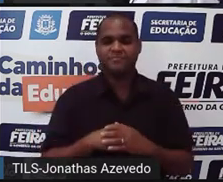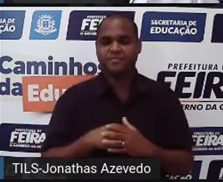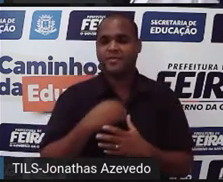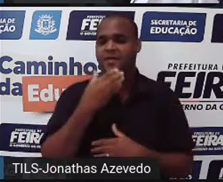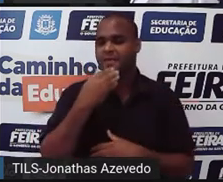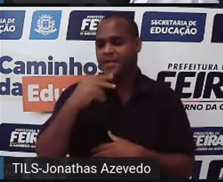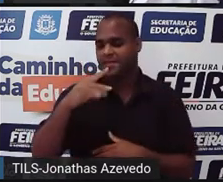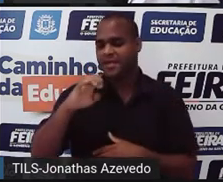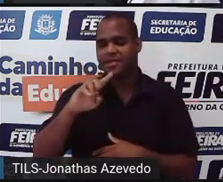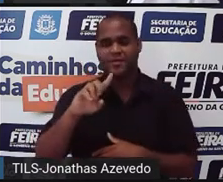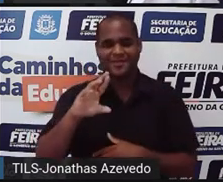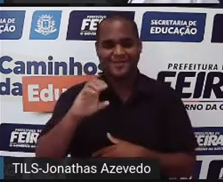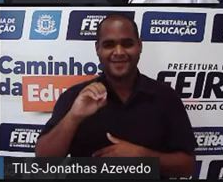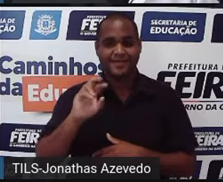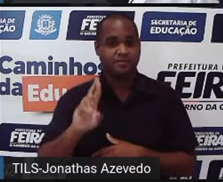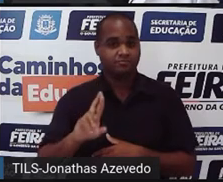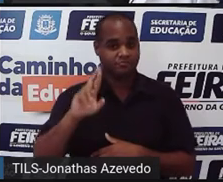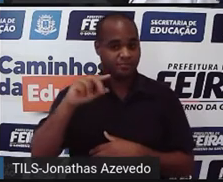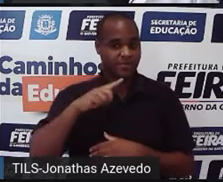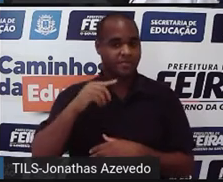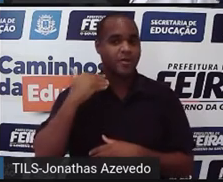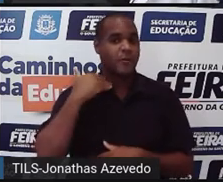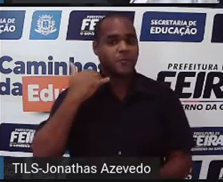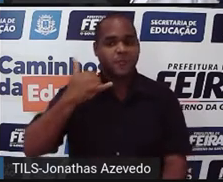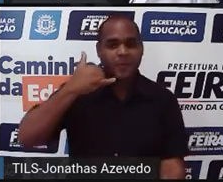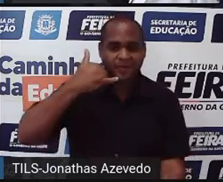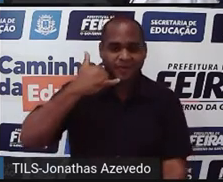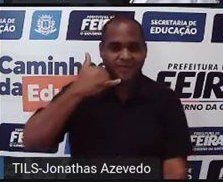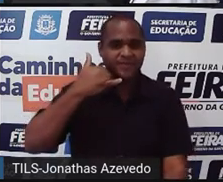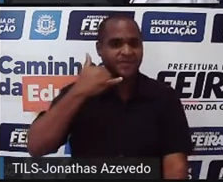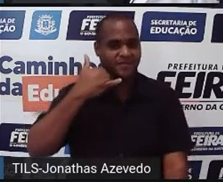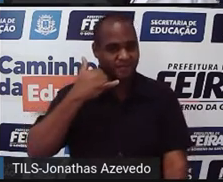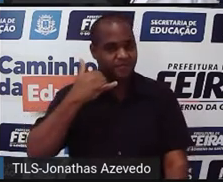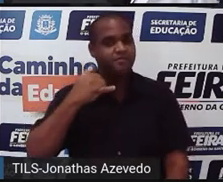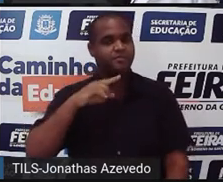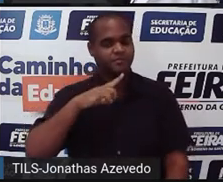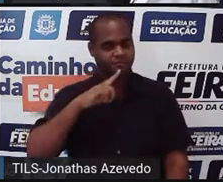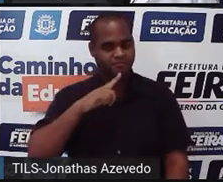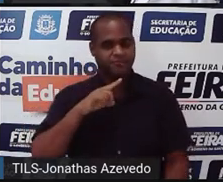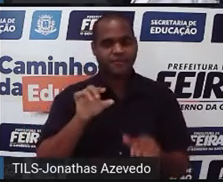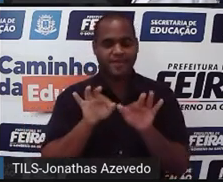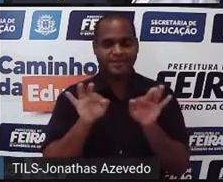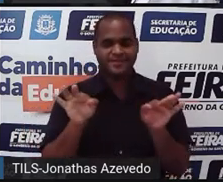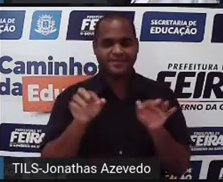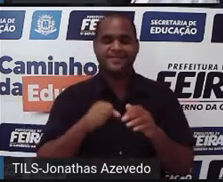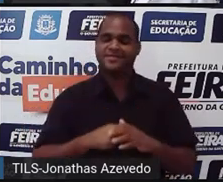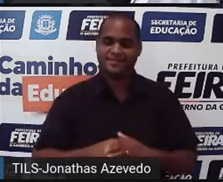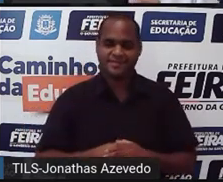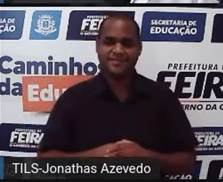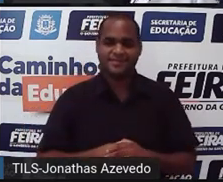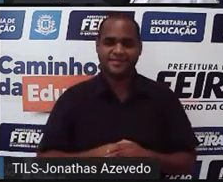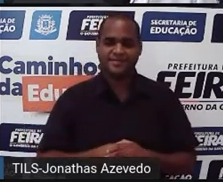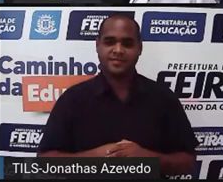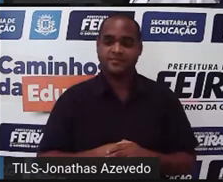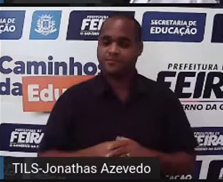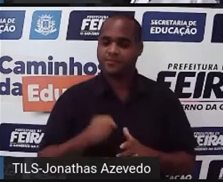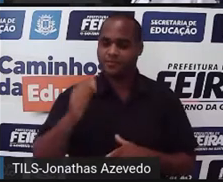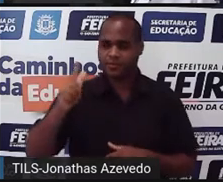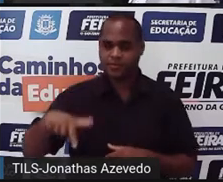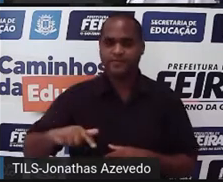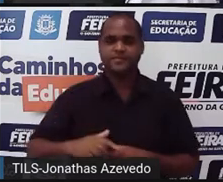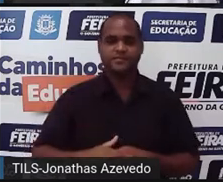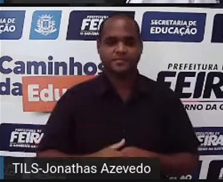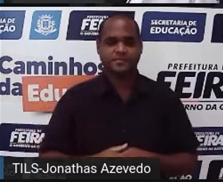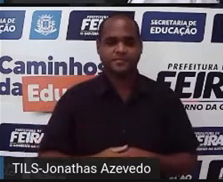Pedro, o gerente do banco ligou. Essa é a frase, tá bom? Vou repetir mais uma